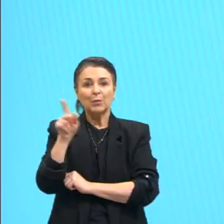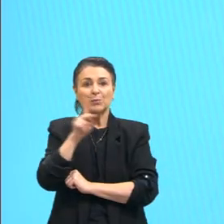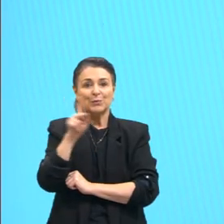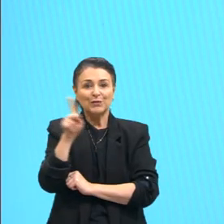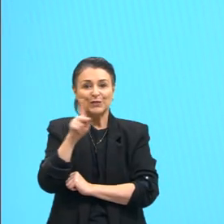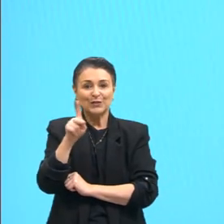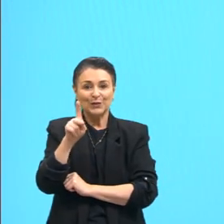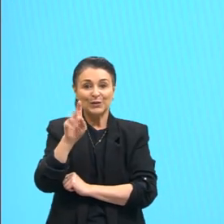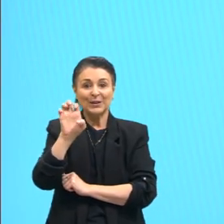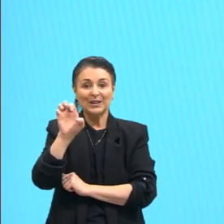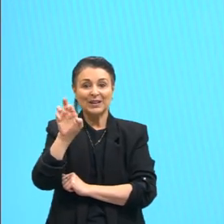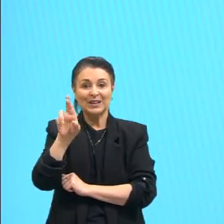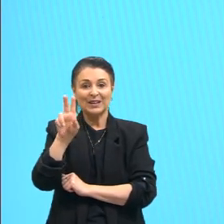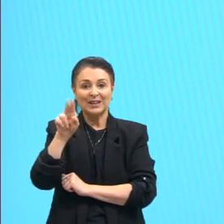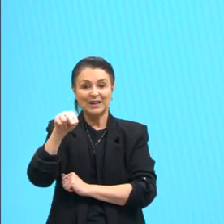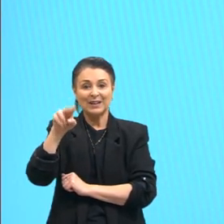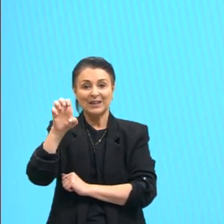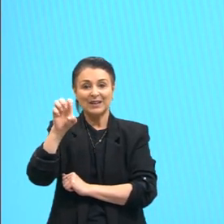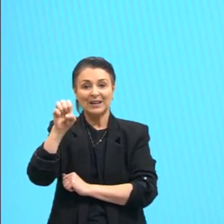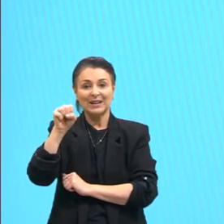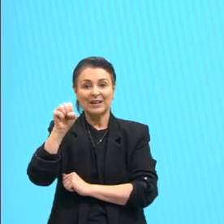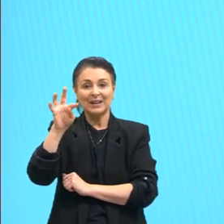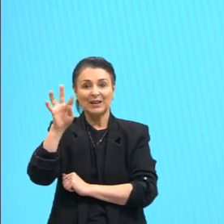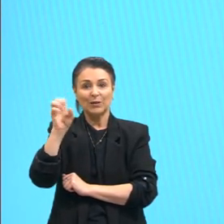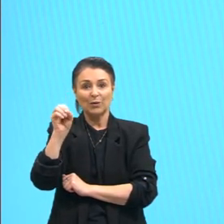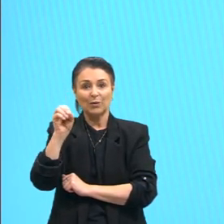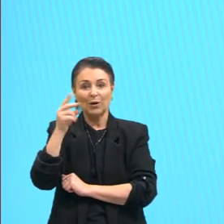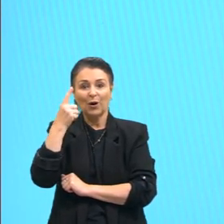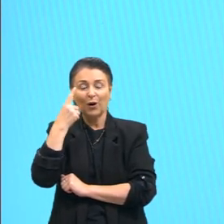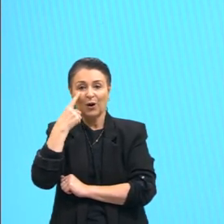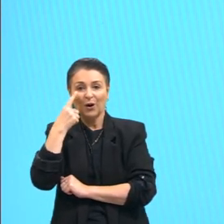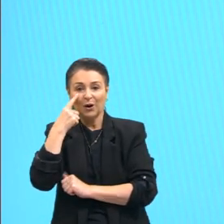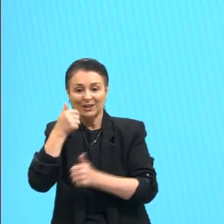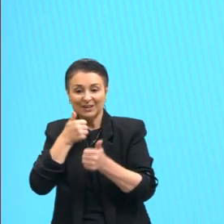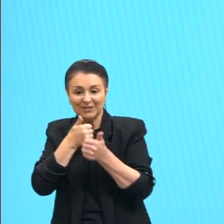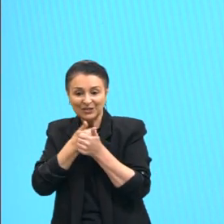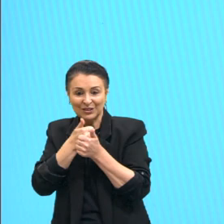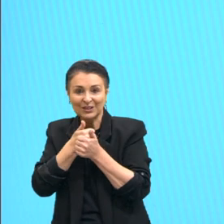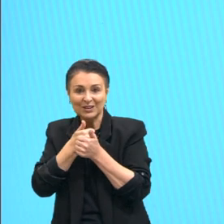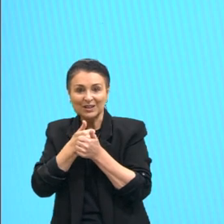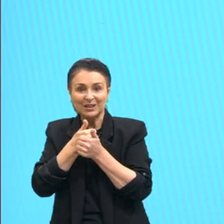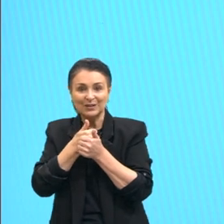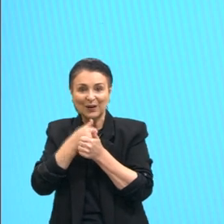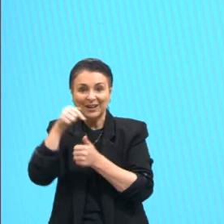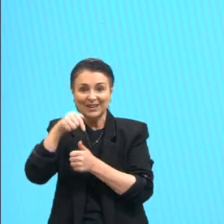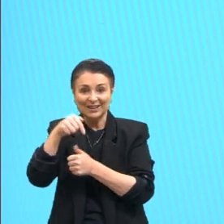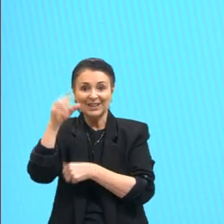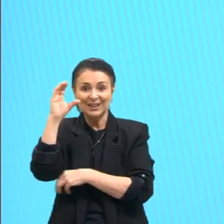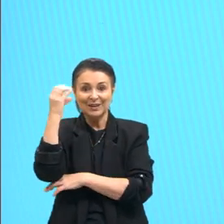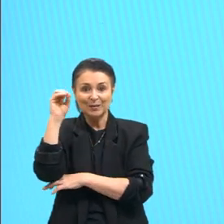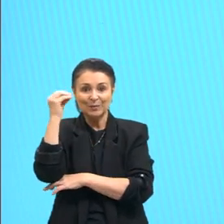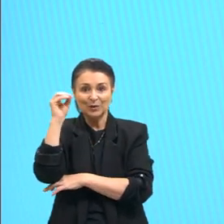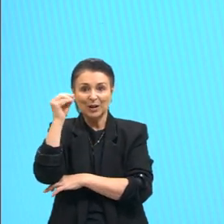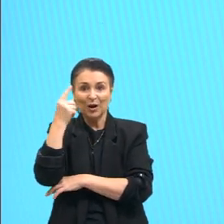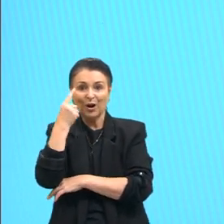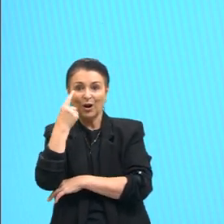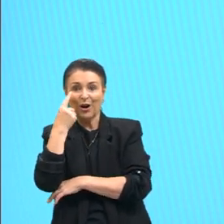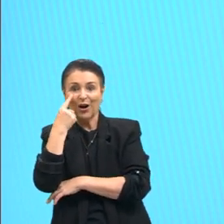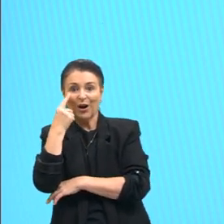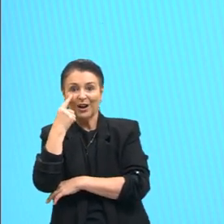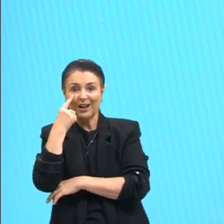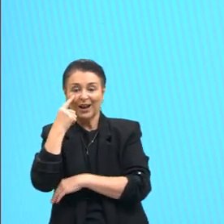Ernesto. Ele tava chegando aqui em Porto Alegre. Olha como é que fica, né? Essa frente fria e a frente quente. Então, é